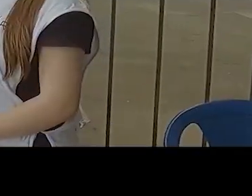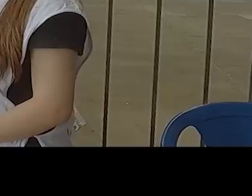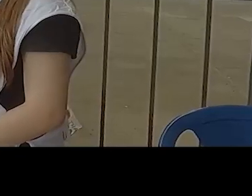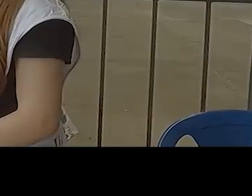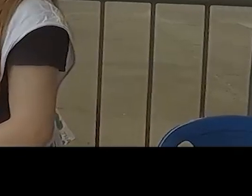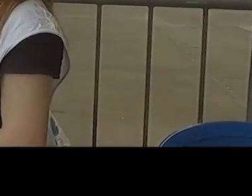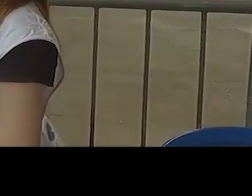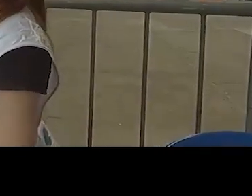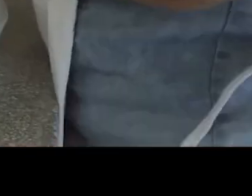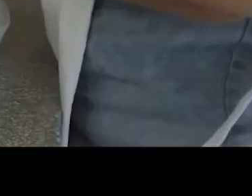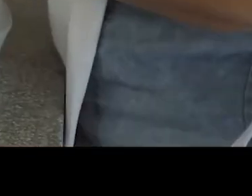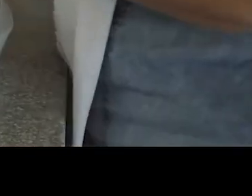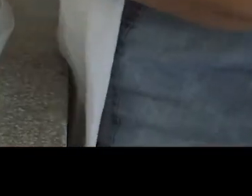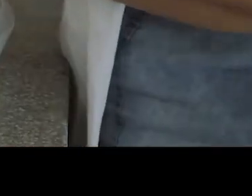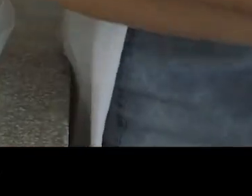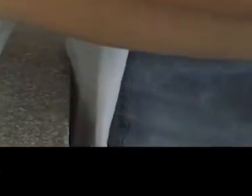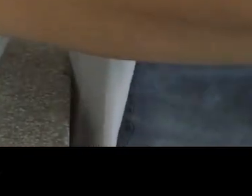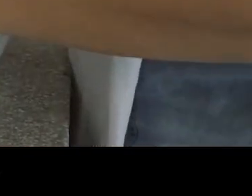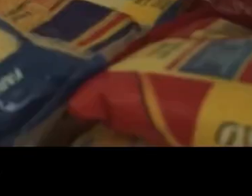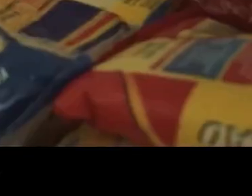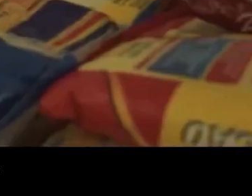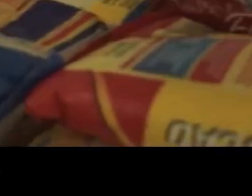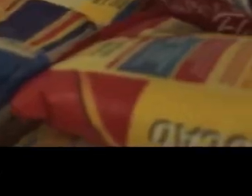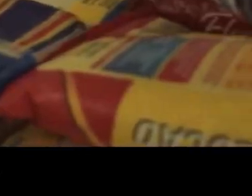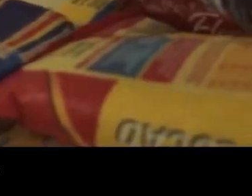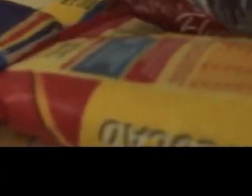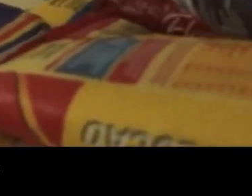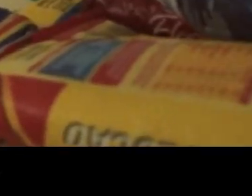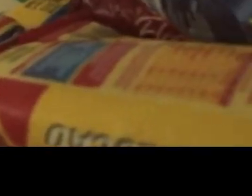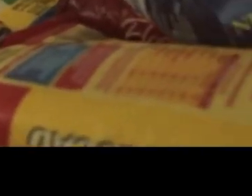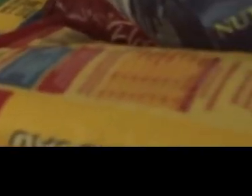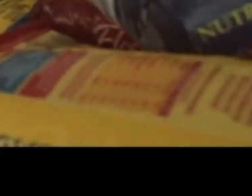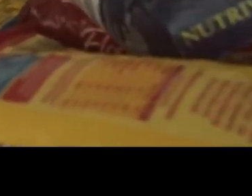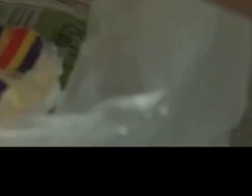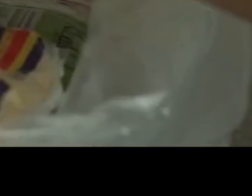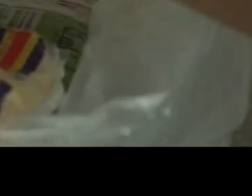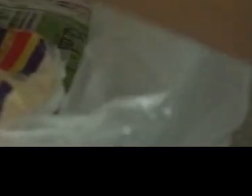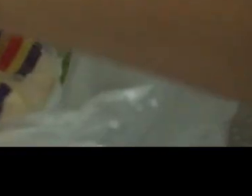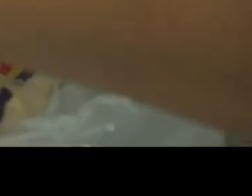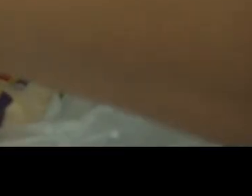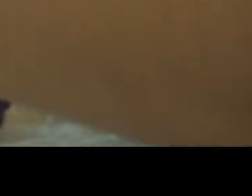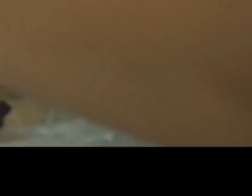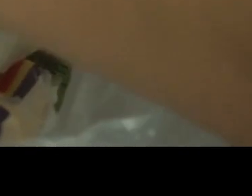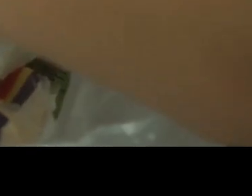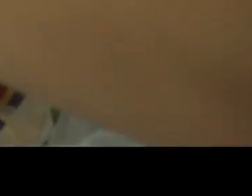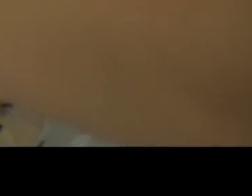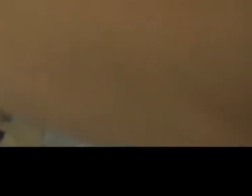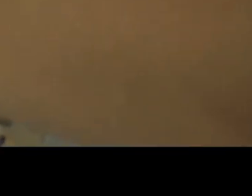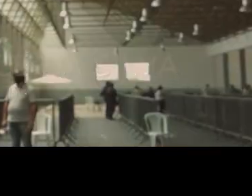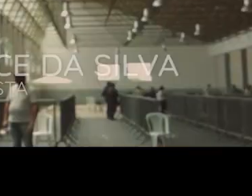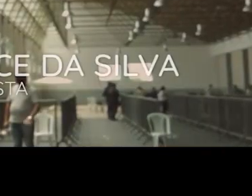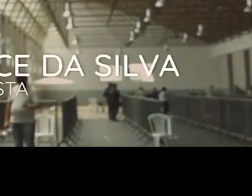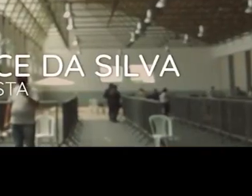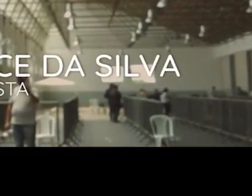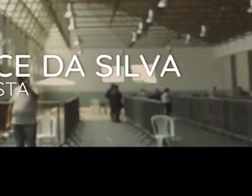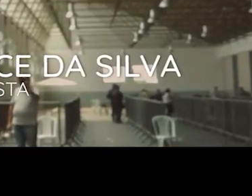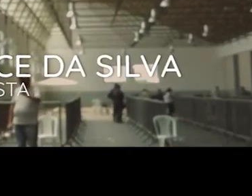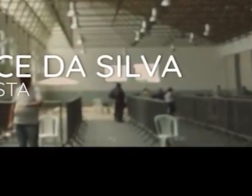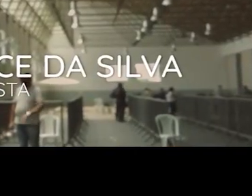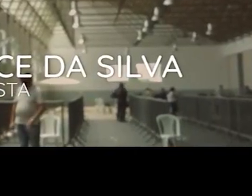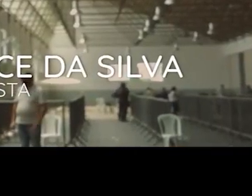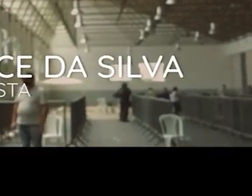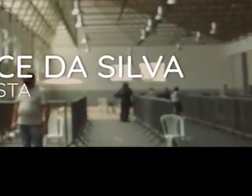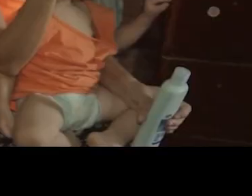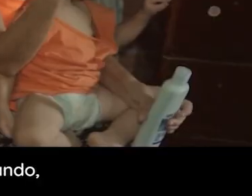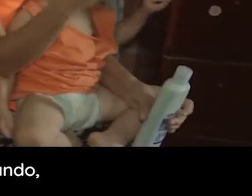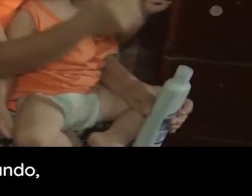fome e a fome tem preço. Que cada um possa também ter esse gesto de poder doar um pouco do que já tem em casa. Ter um pouquinho mais de amor, de carinho, de empatia